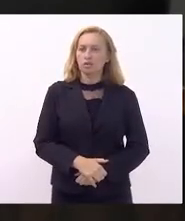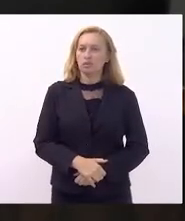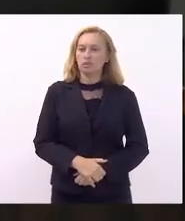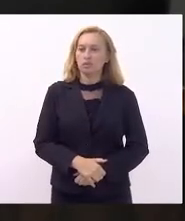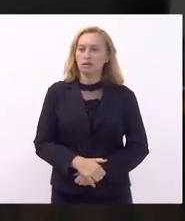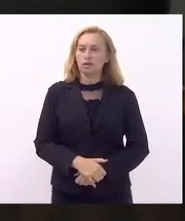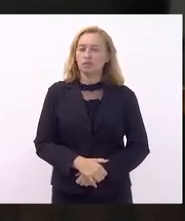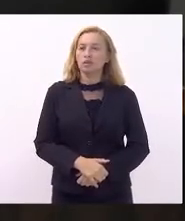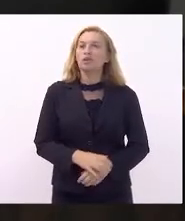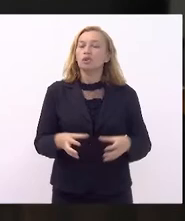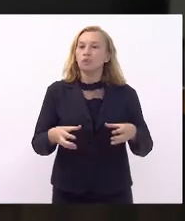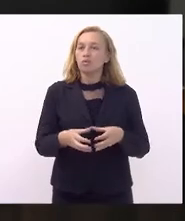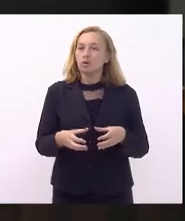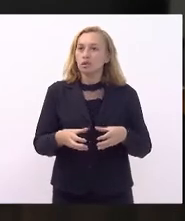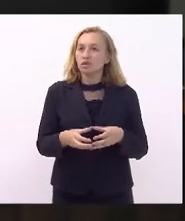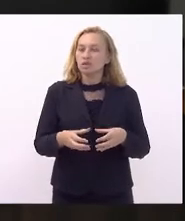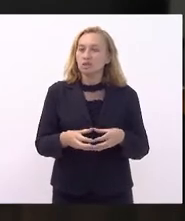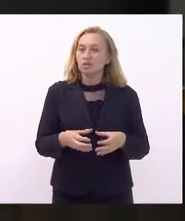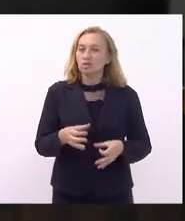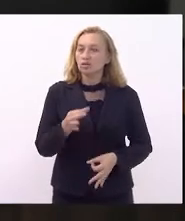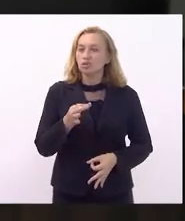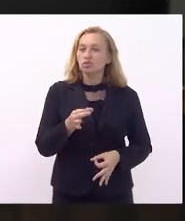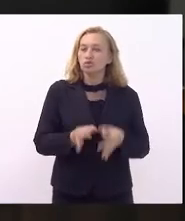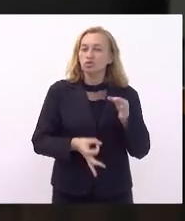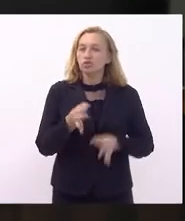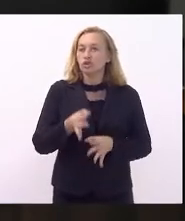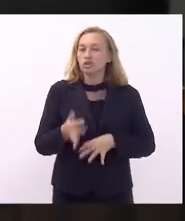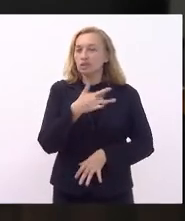Dependendo de pareceres, comissões de Constituição, Justiça, de Saúde